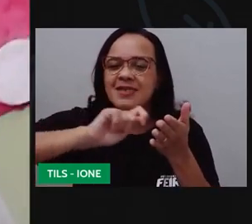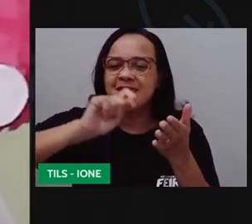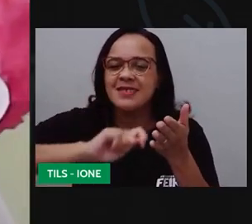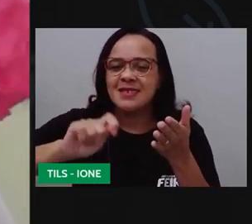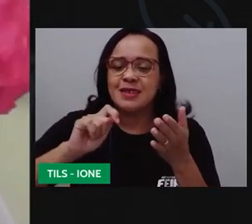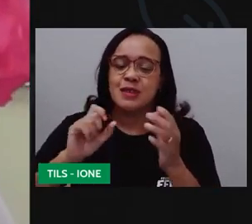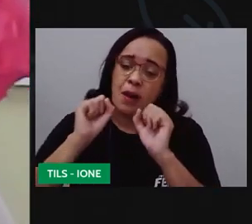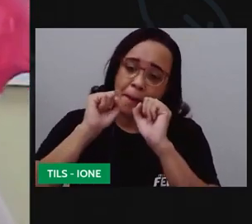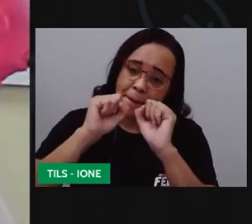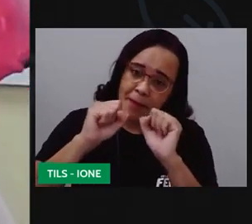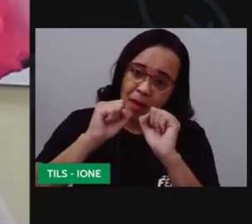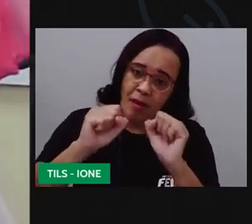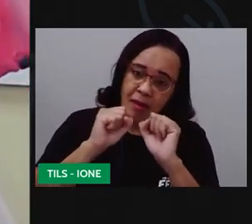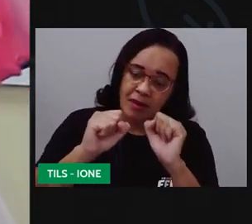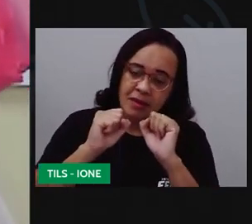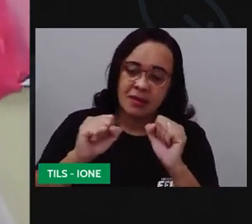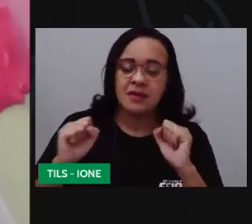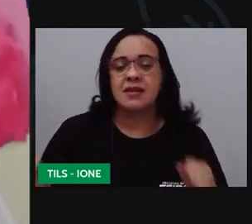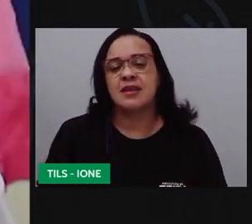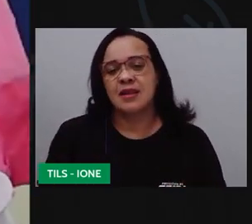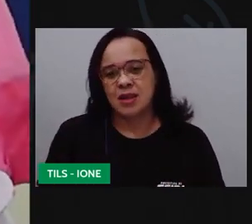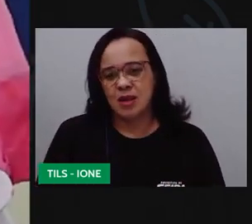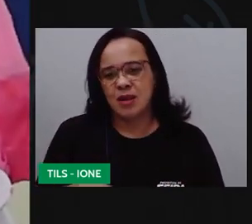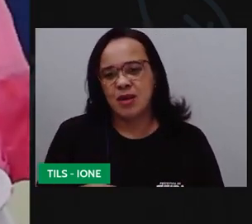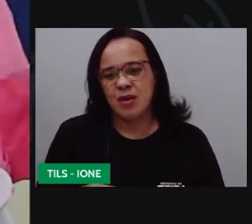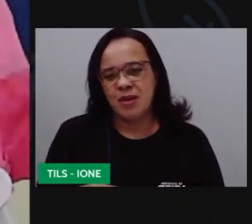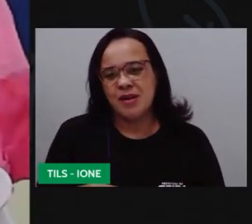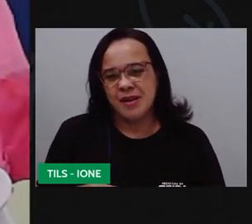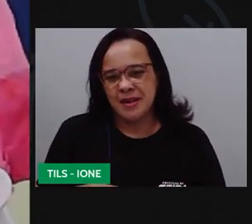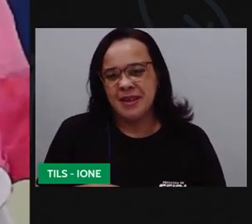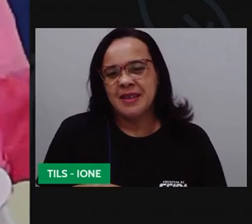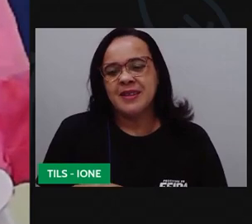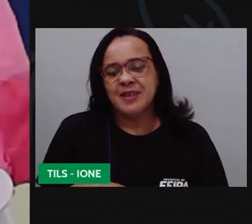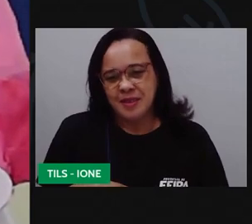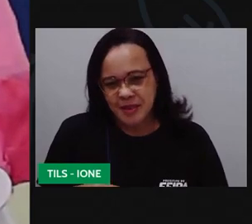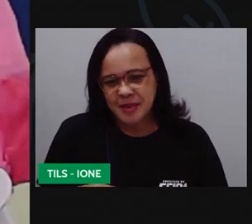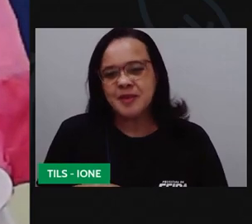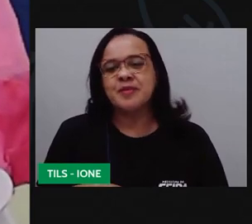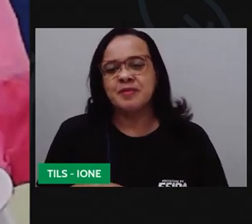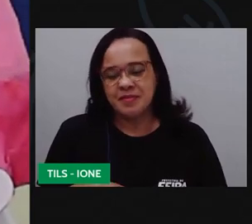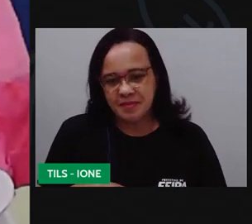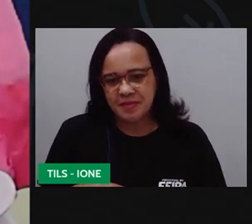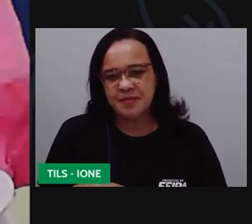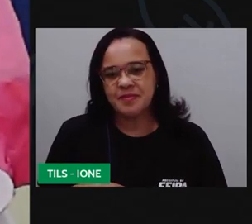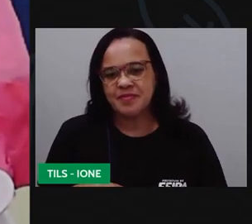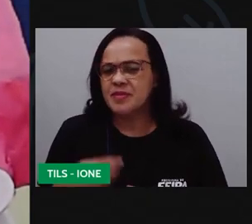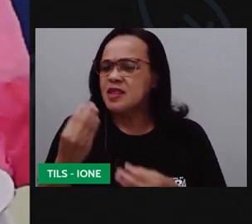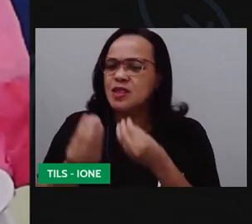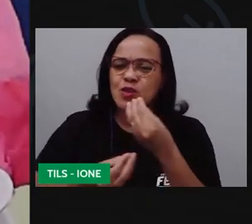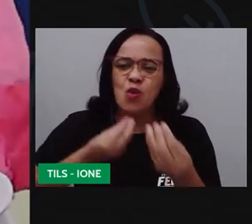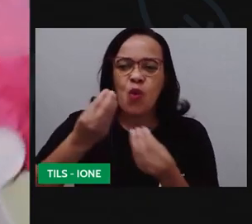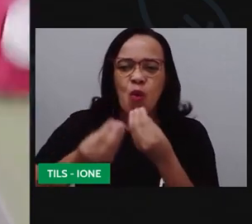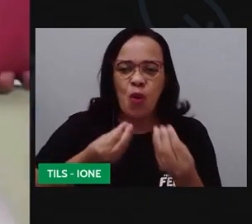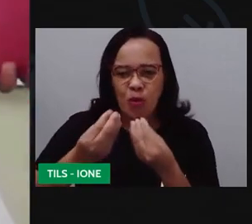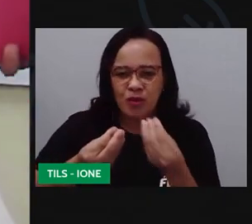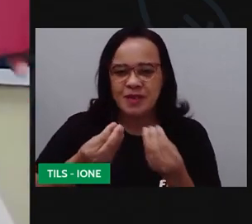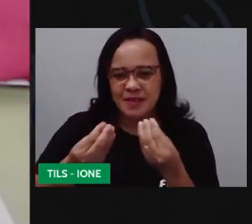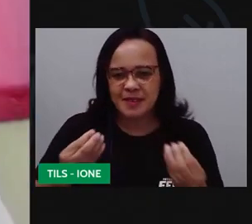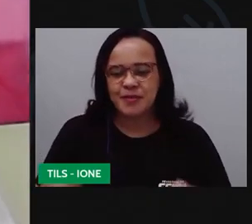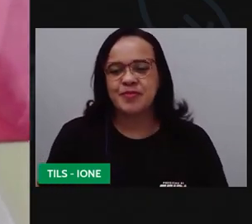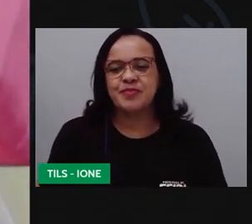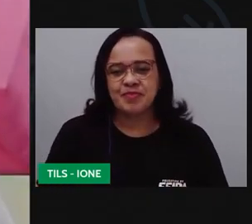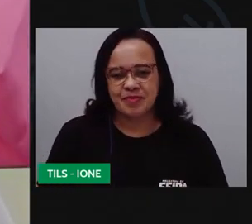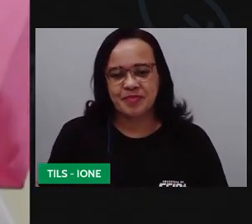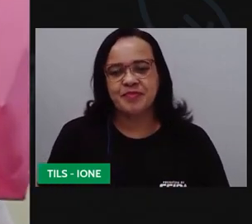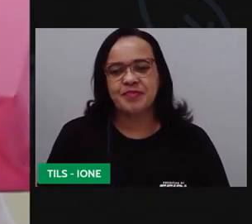posso escrever aqui os botõezinhos né? desenhar os botões e aí eu posso pesquisar como é que faz do lado